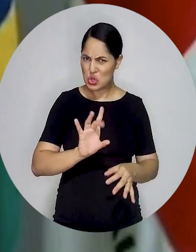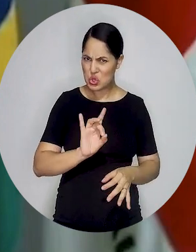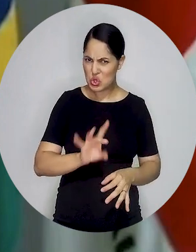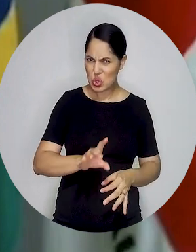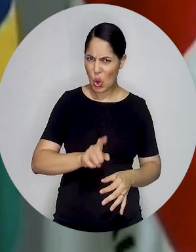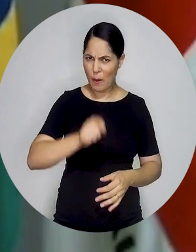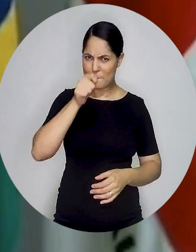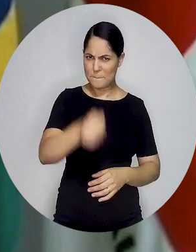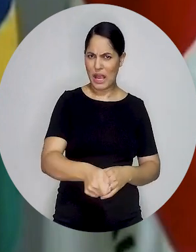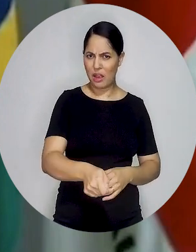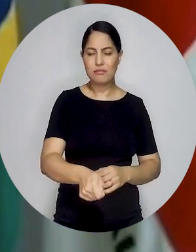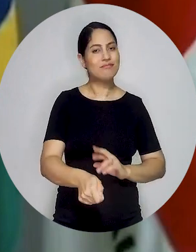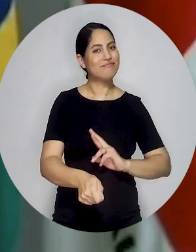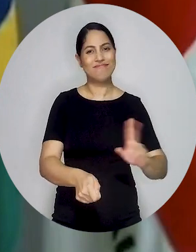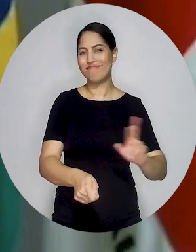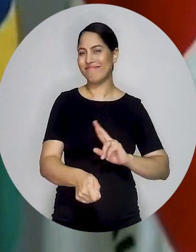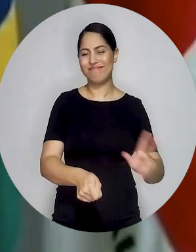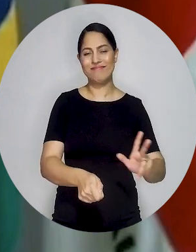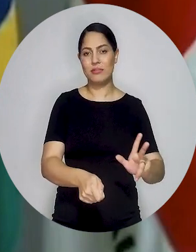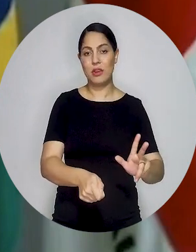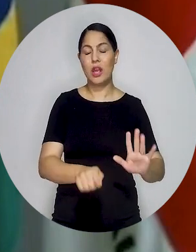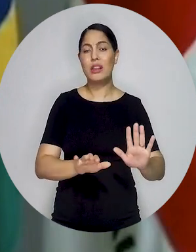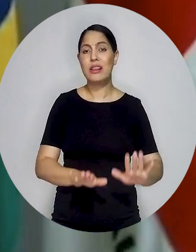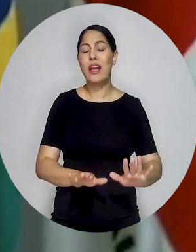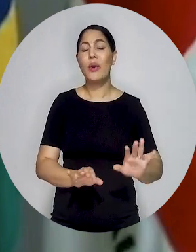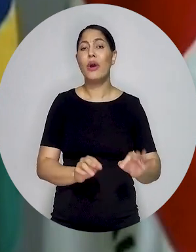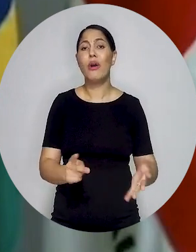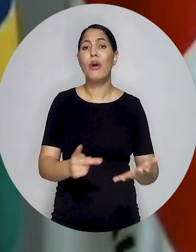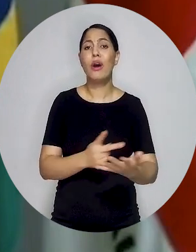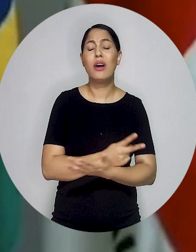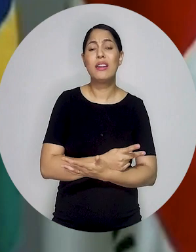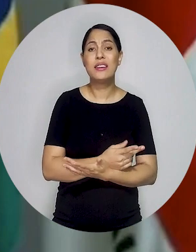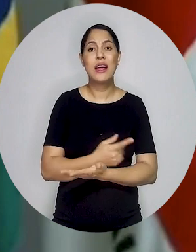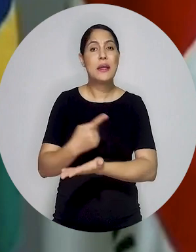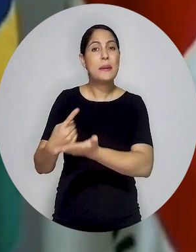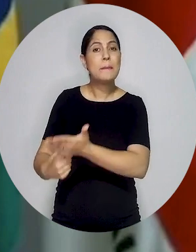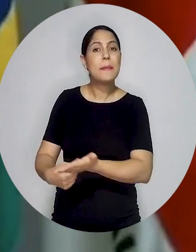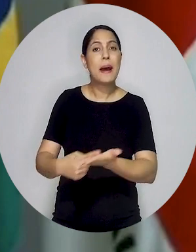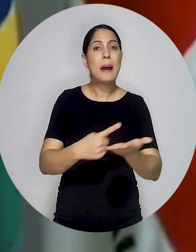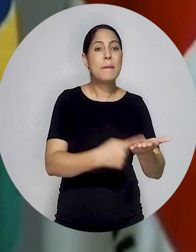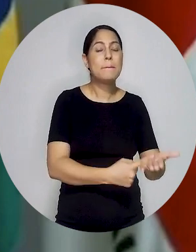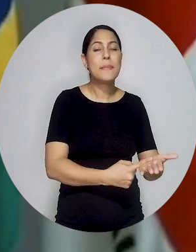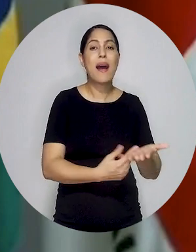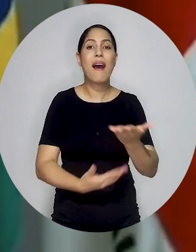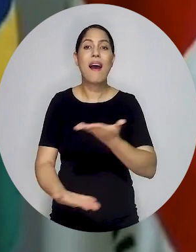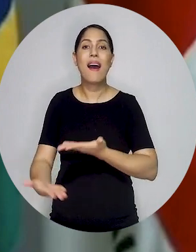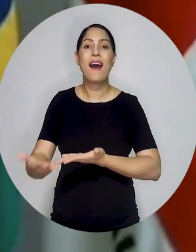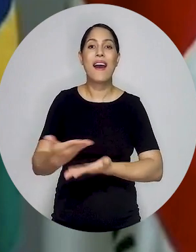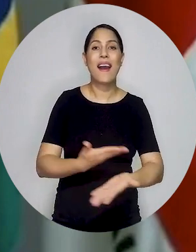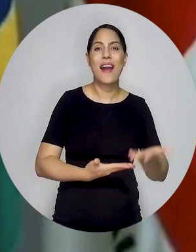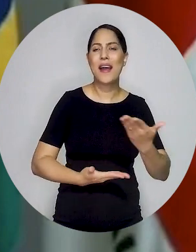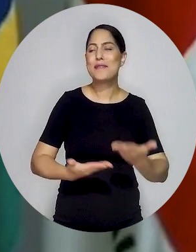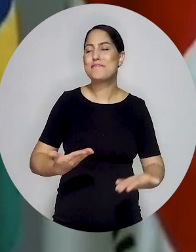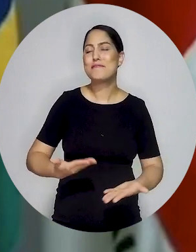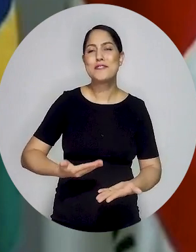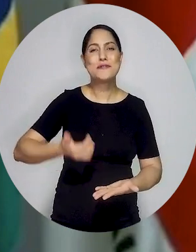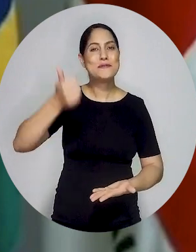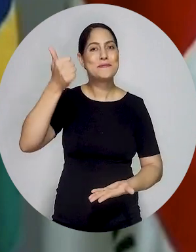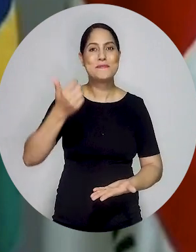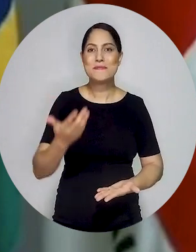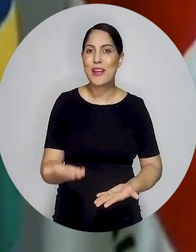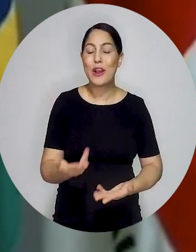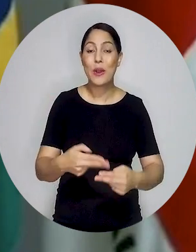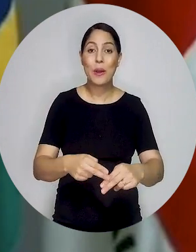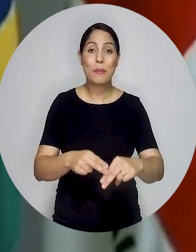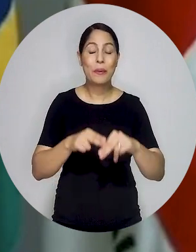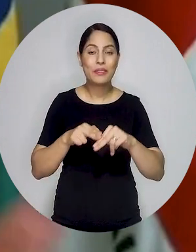sentença, do contrário, sentença geralmente deixa uma parte irresignada. O acordo é aquela solução consensuada,